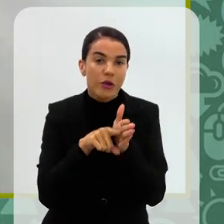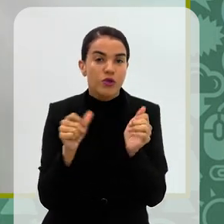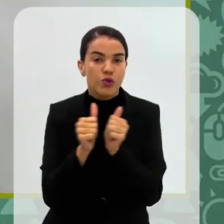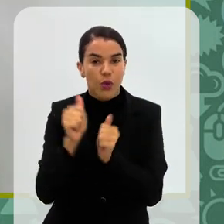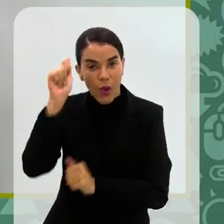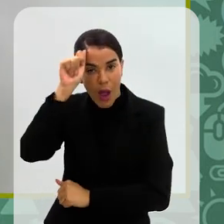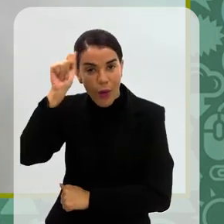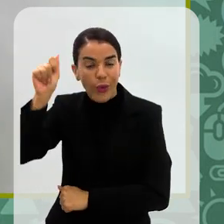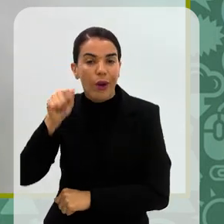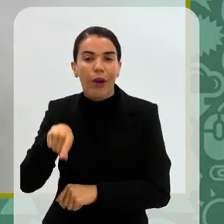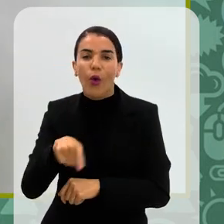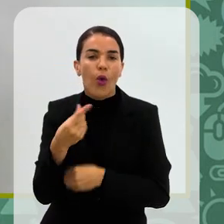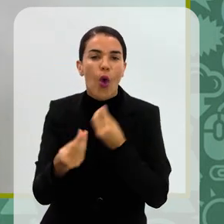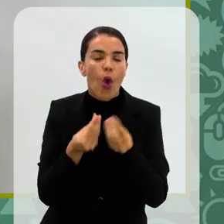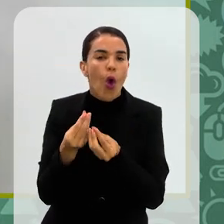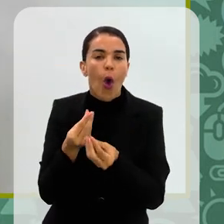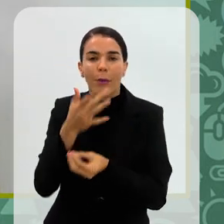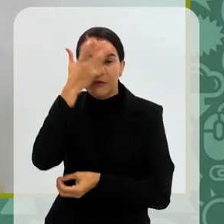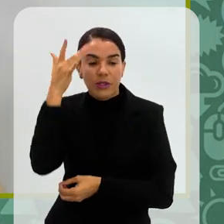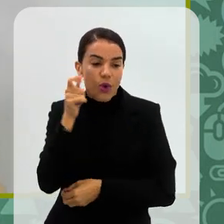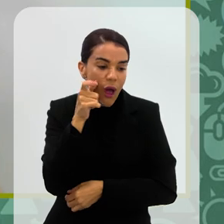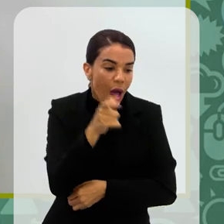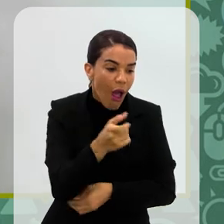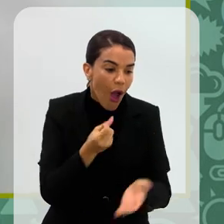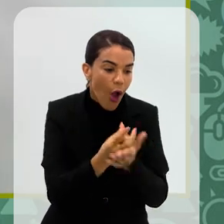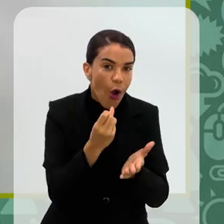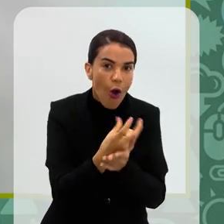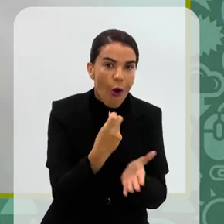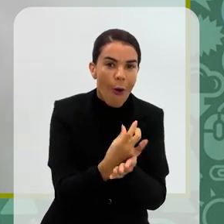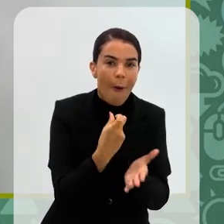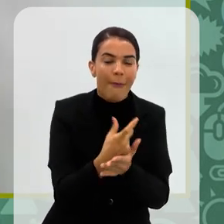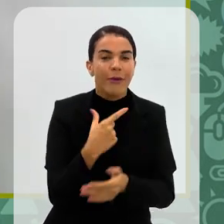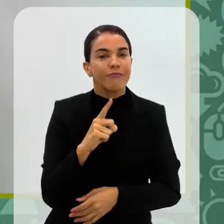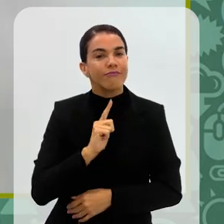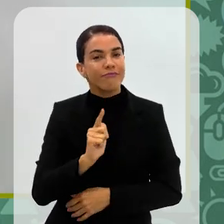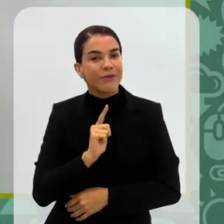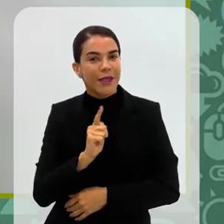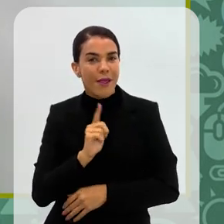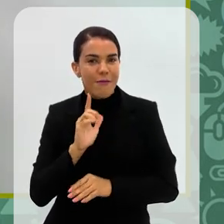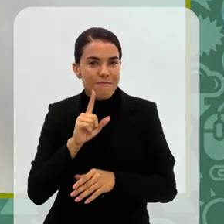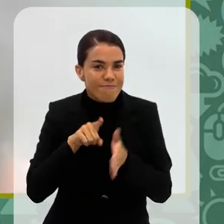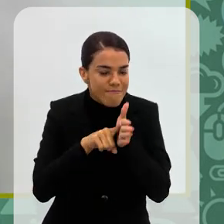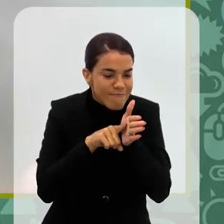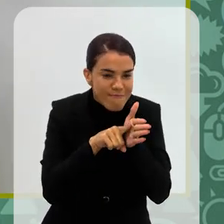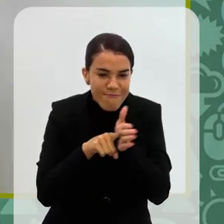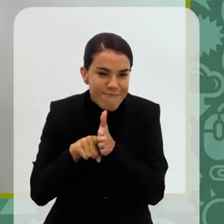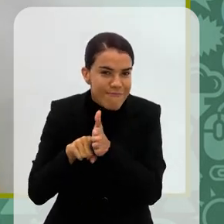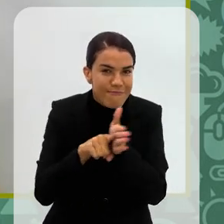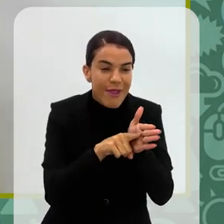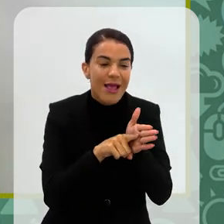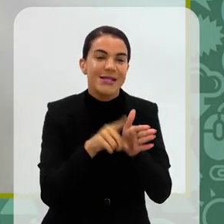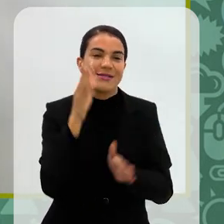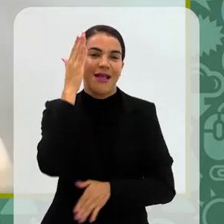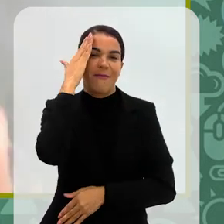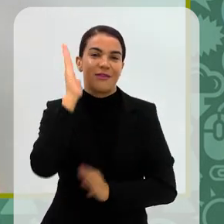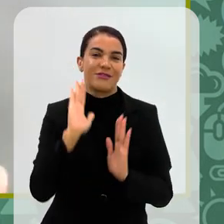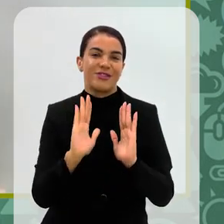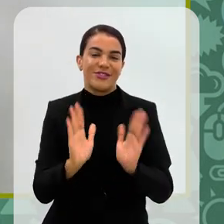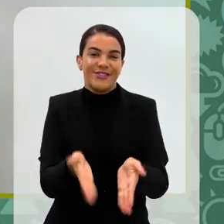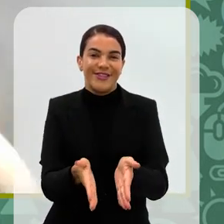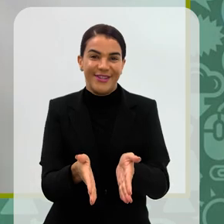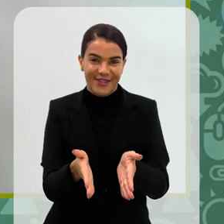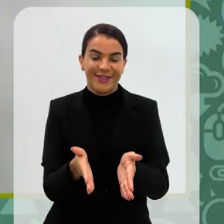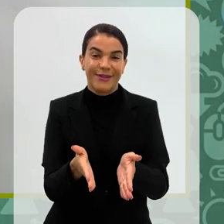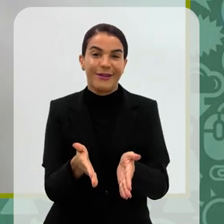autora sobre como era o consumo de fantasias no Brasil. E a gente teve resultado nessa pesquisa, algo que a gente já sabia, assim,